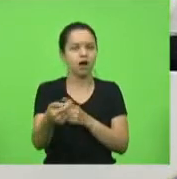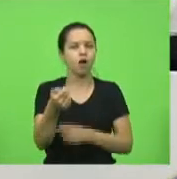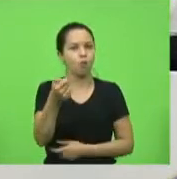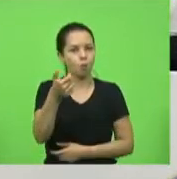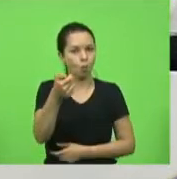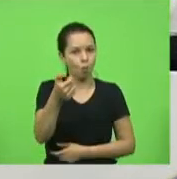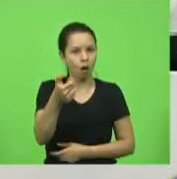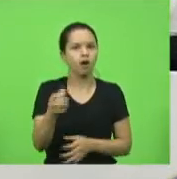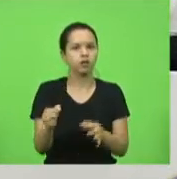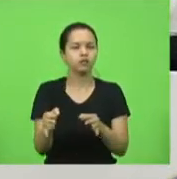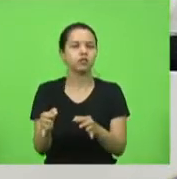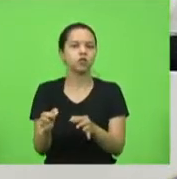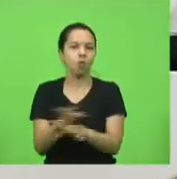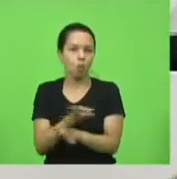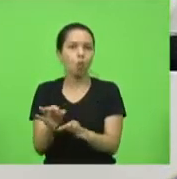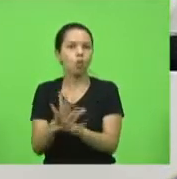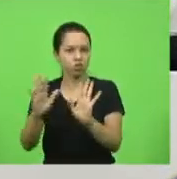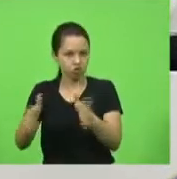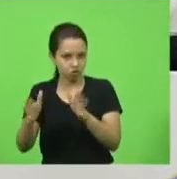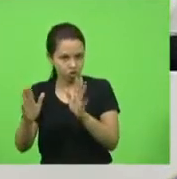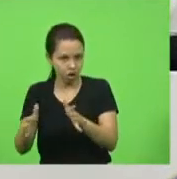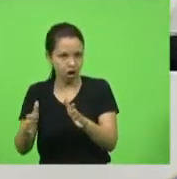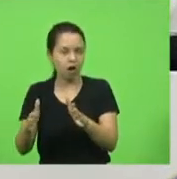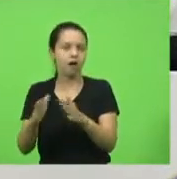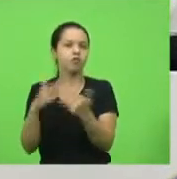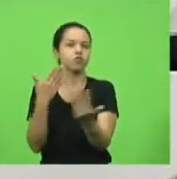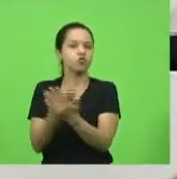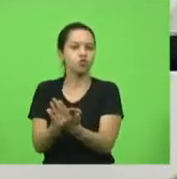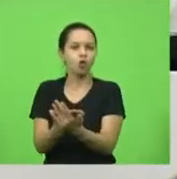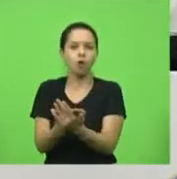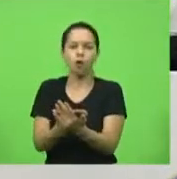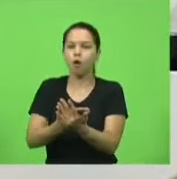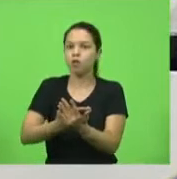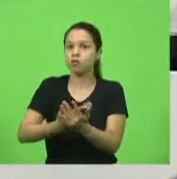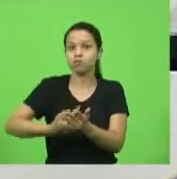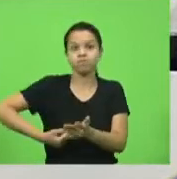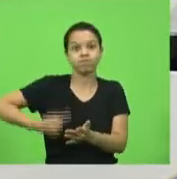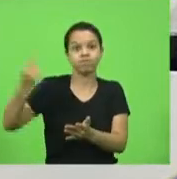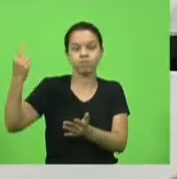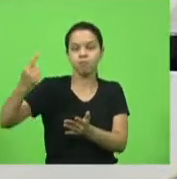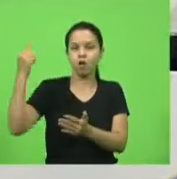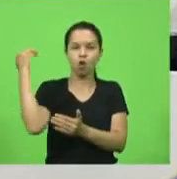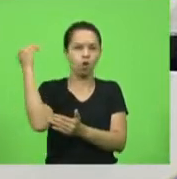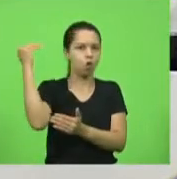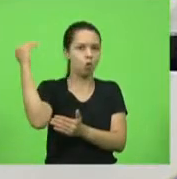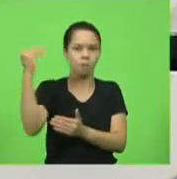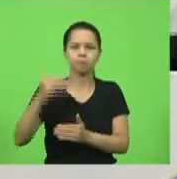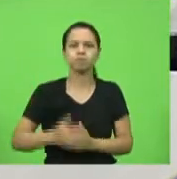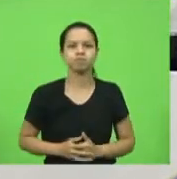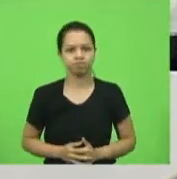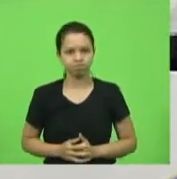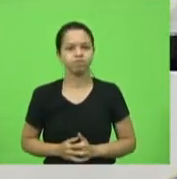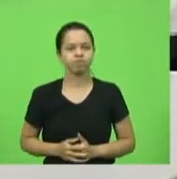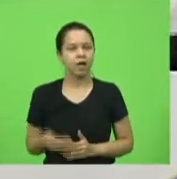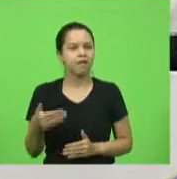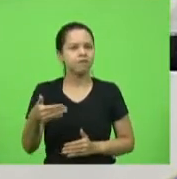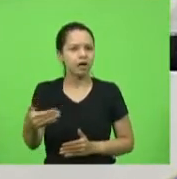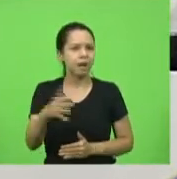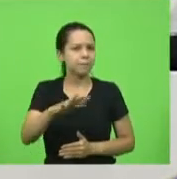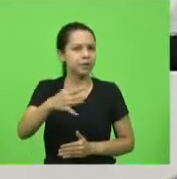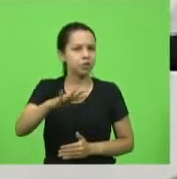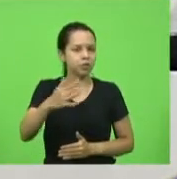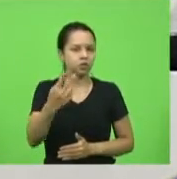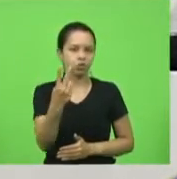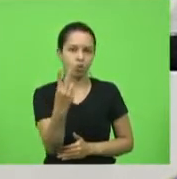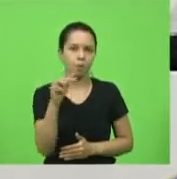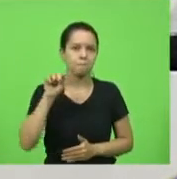concluída uma escola de primeiro mundo, deputados, que vai contemplar aproximadamente 2